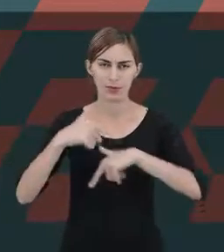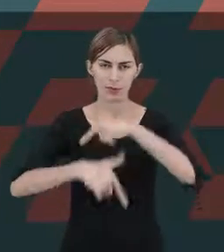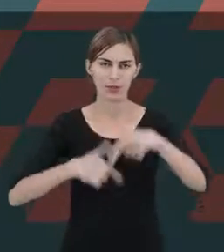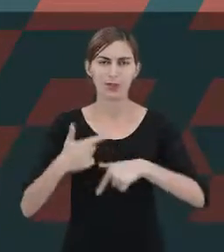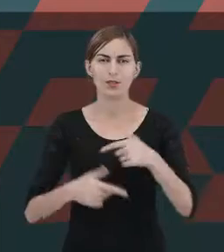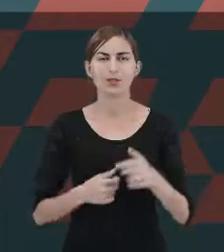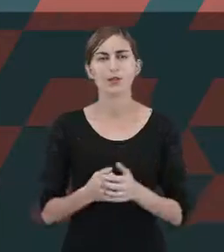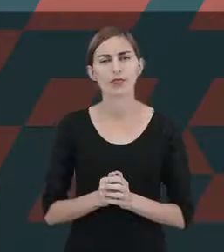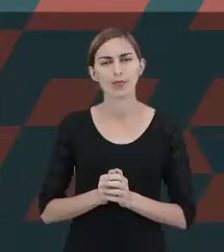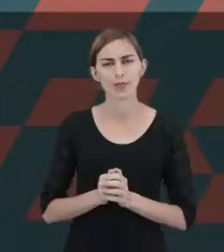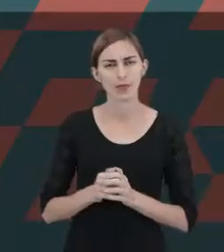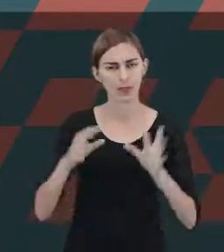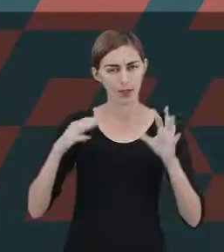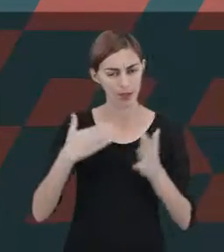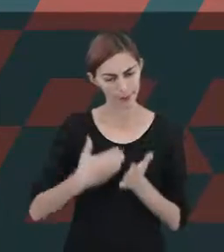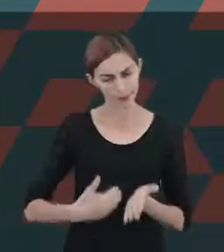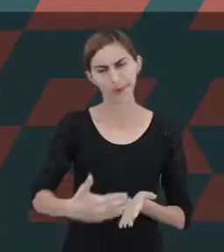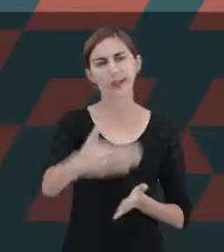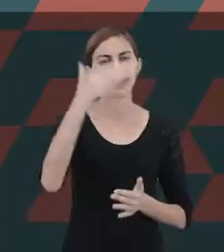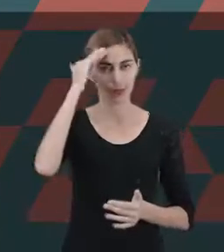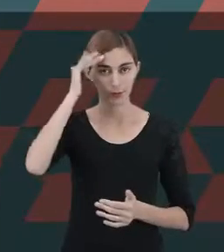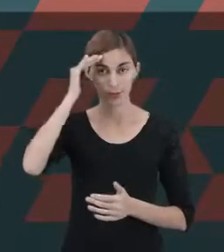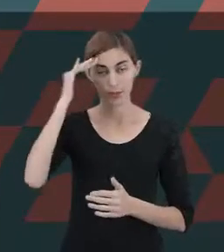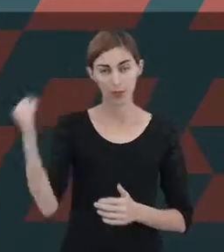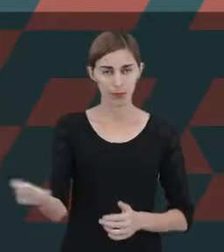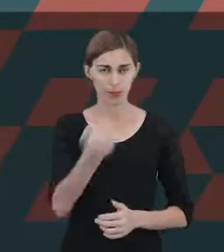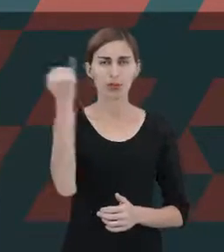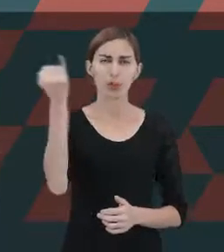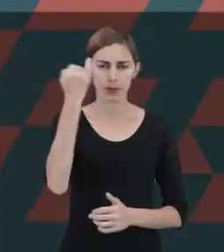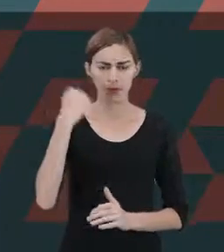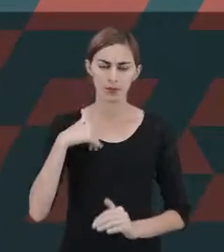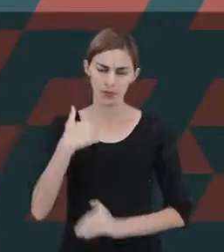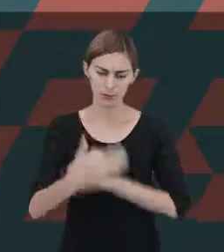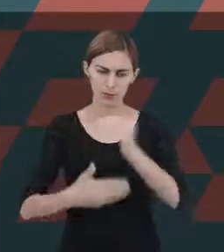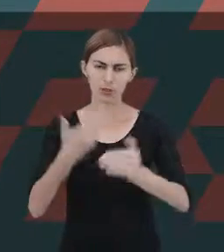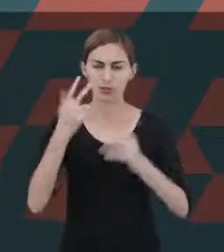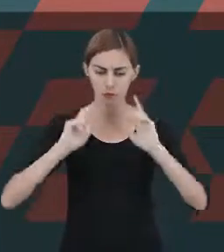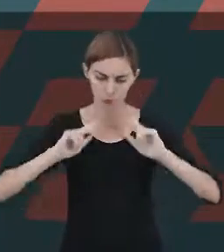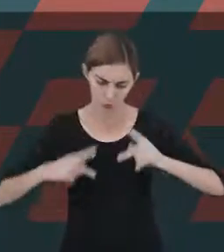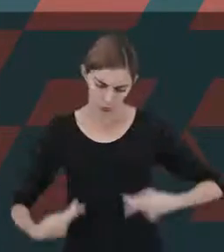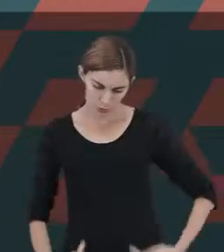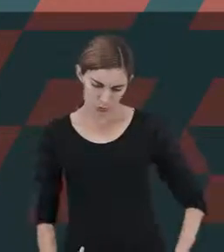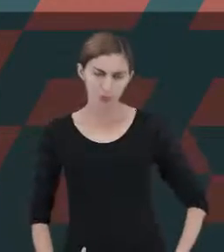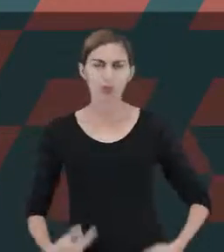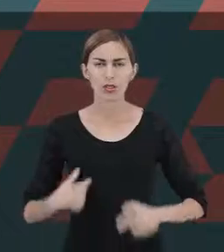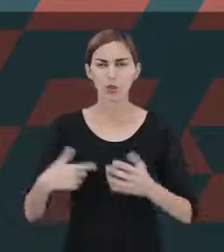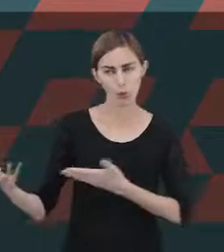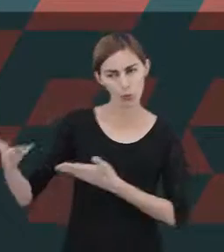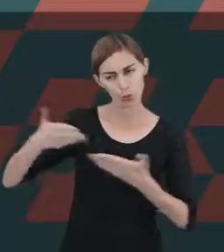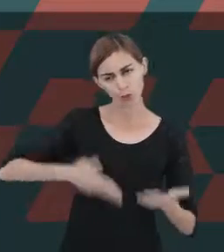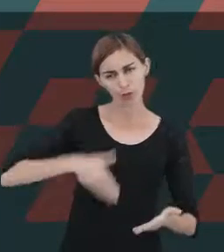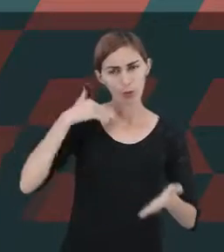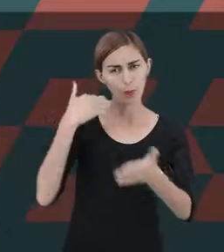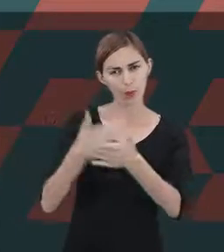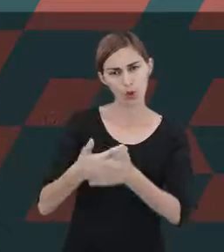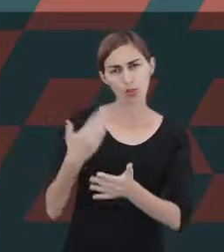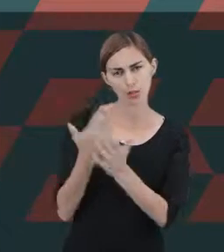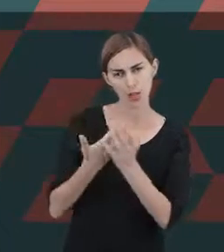A partir do entendimento da importância do desenvolvimento humano, eu te convido para, na próxima aula,